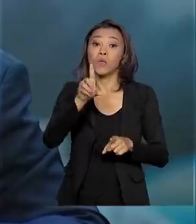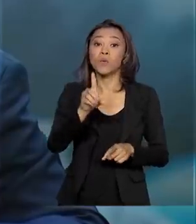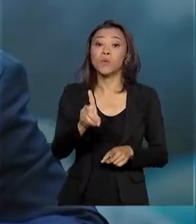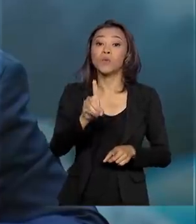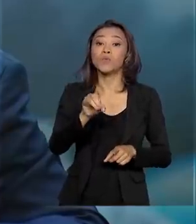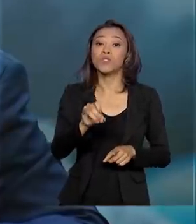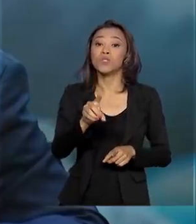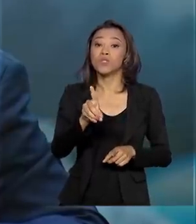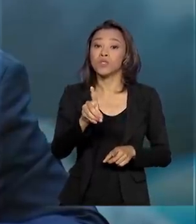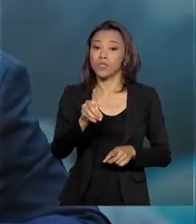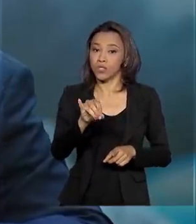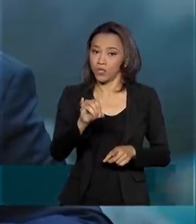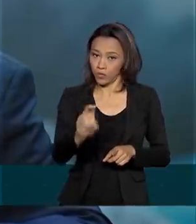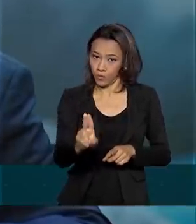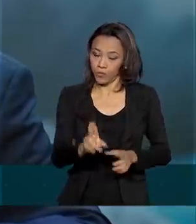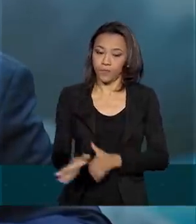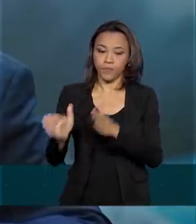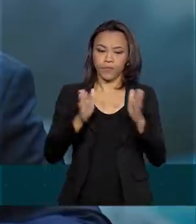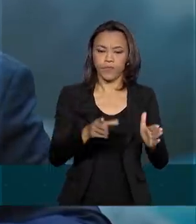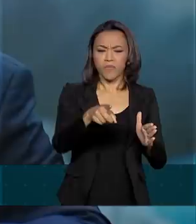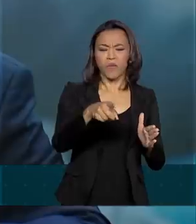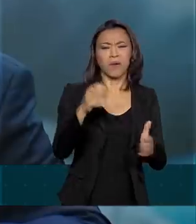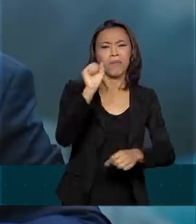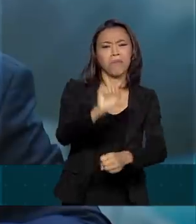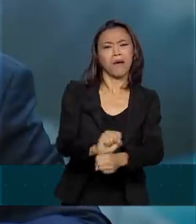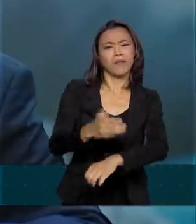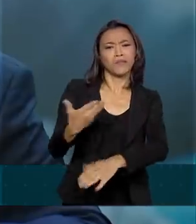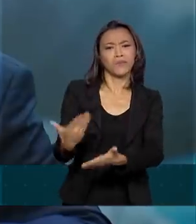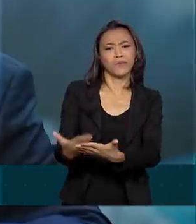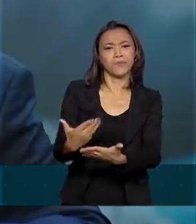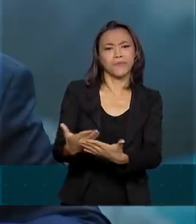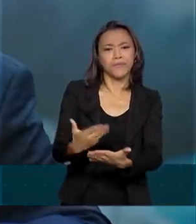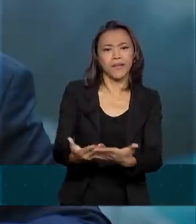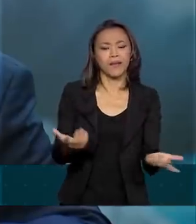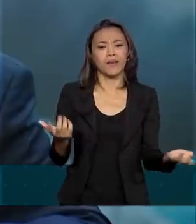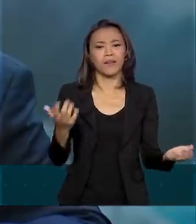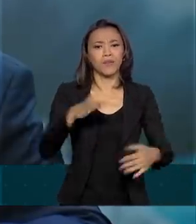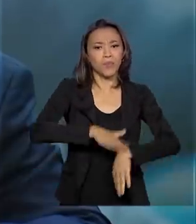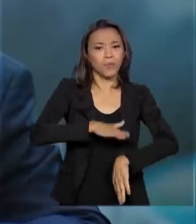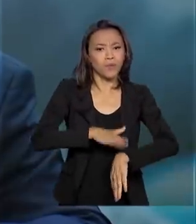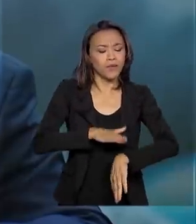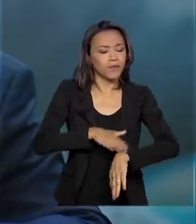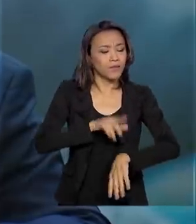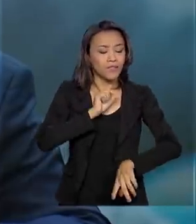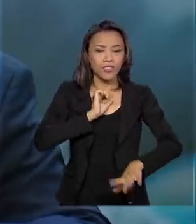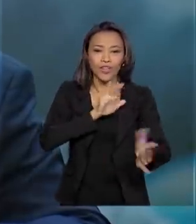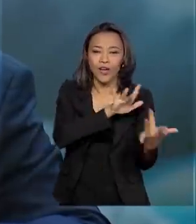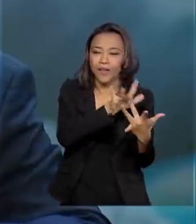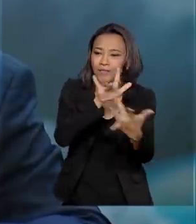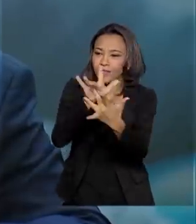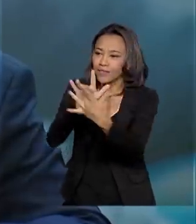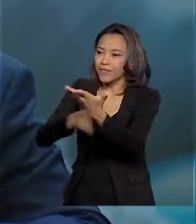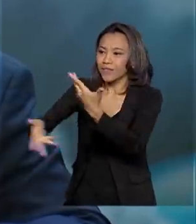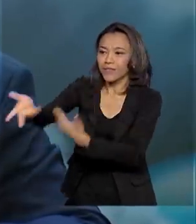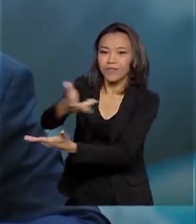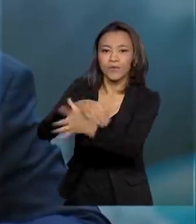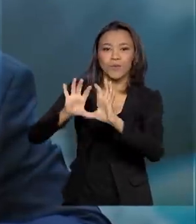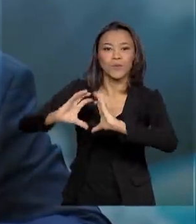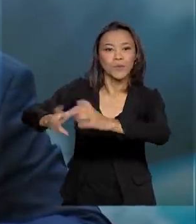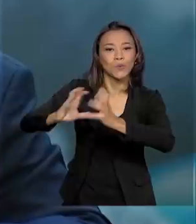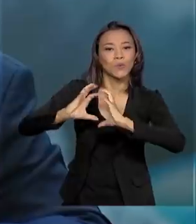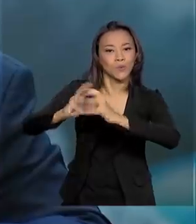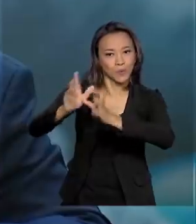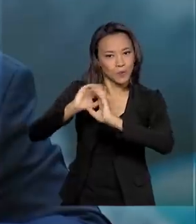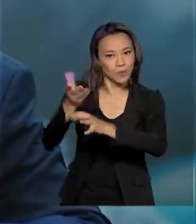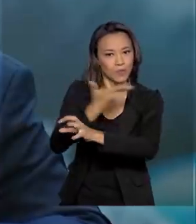Parar de estudar vai te tirar esse momento que tem um momento de convivência, que é o momento de você estar com a sua turma, de você estar